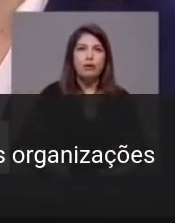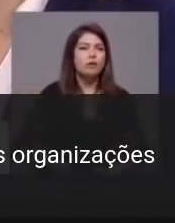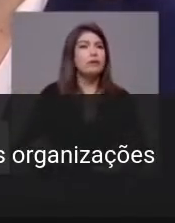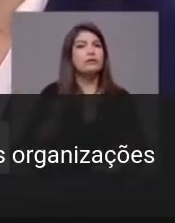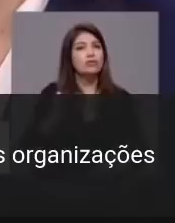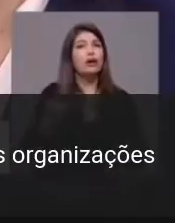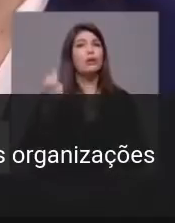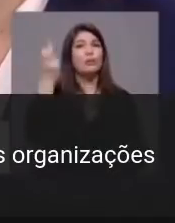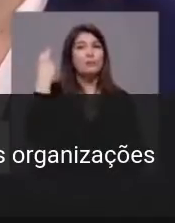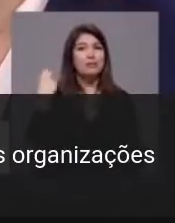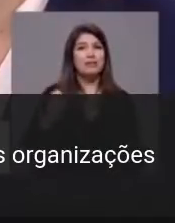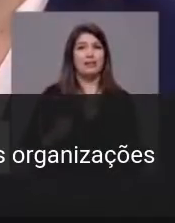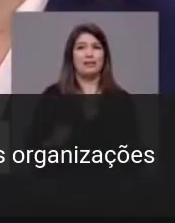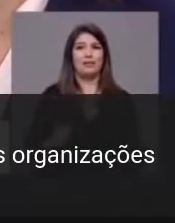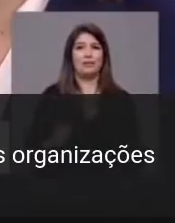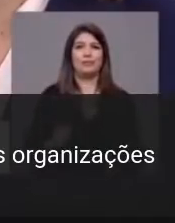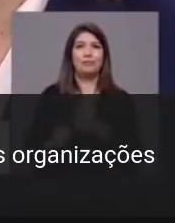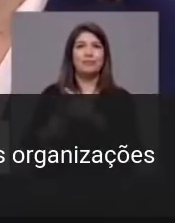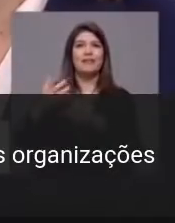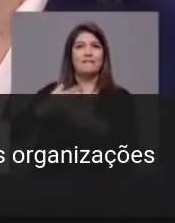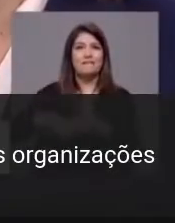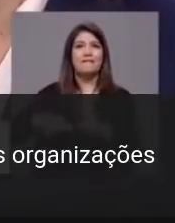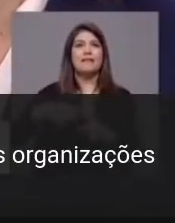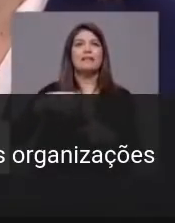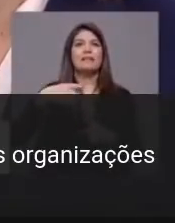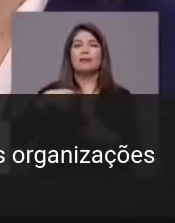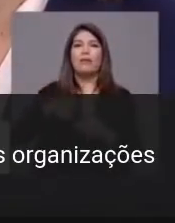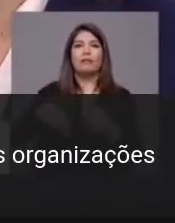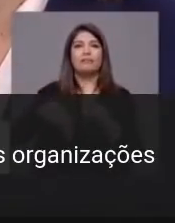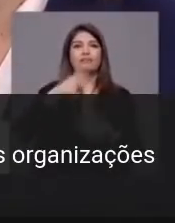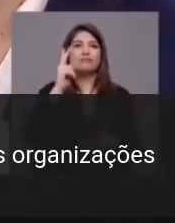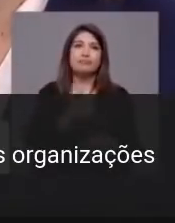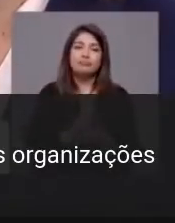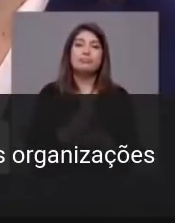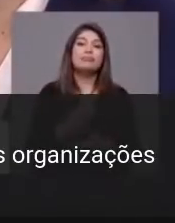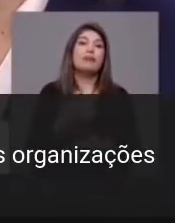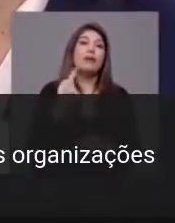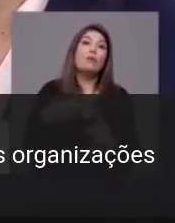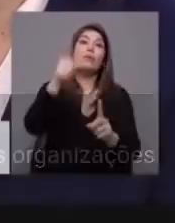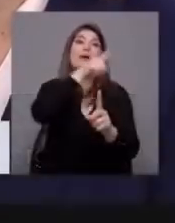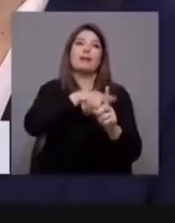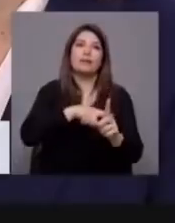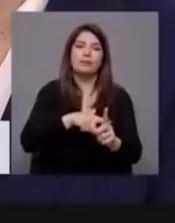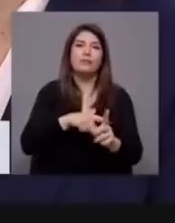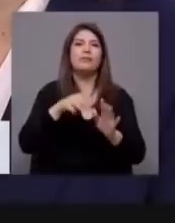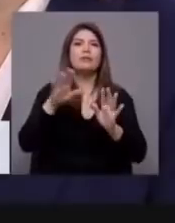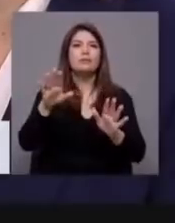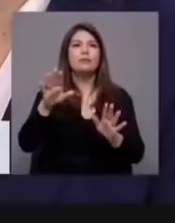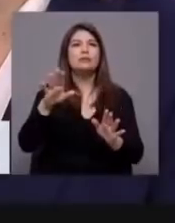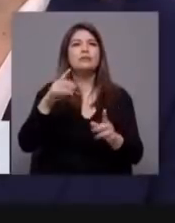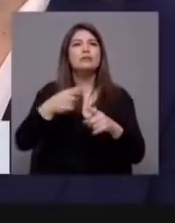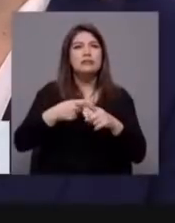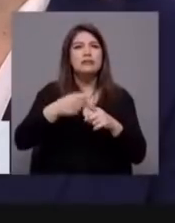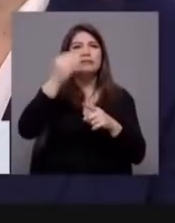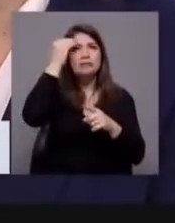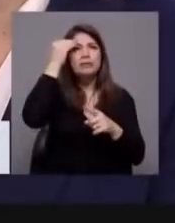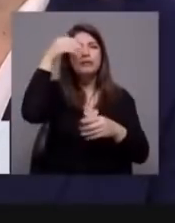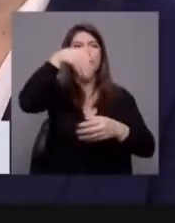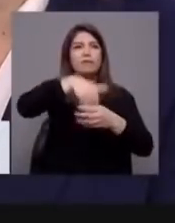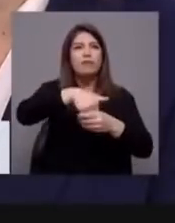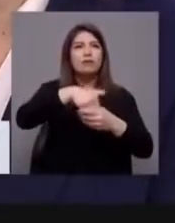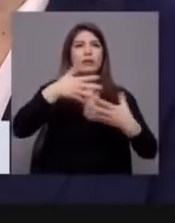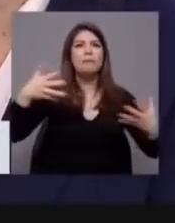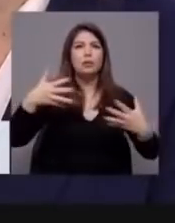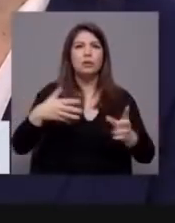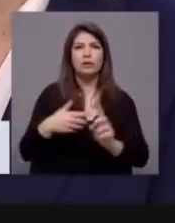o governo do Partido Socialista já tinha sido derrubado há um ano atrás. O que está em causa não é saber se há uma maioria, a questão é saber